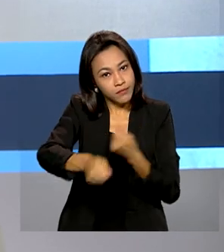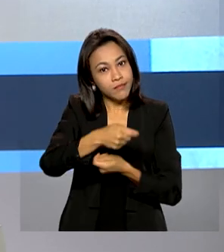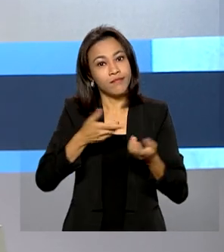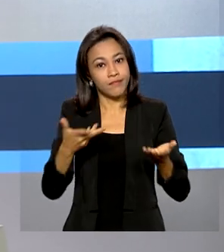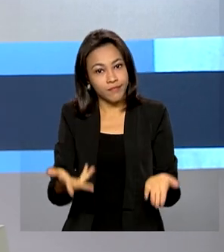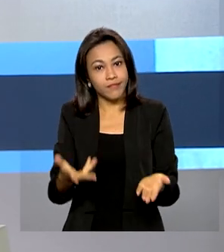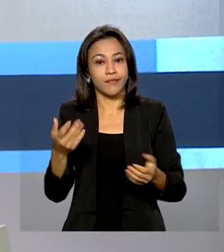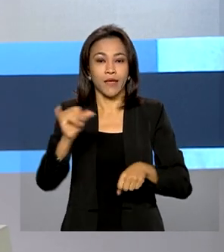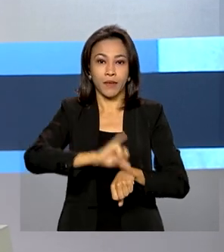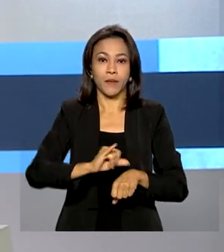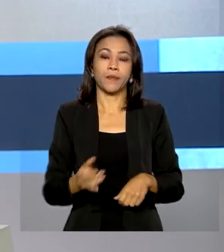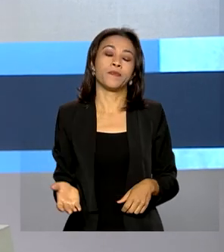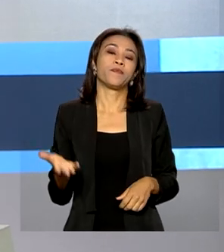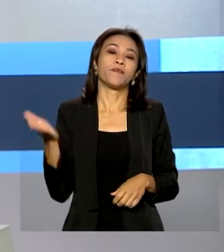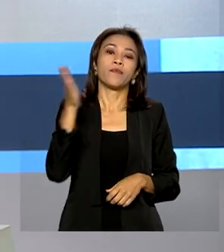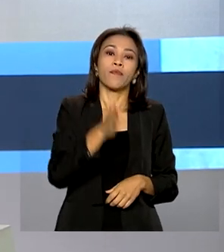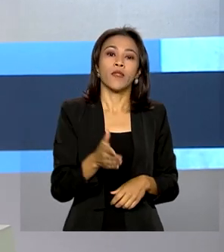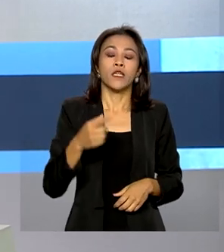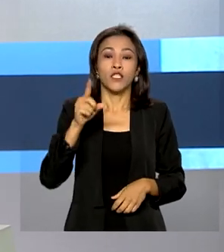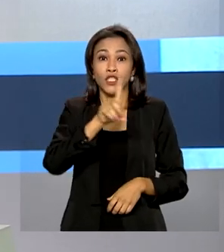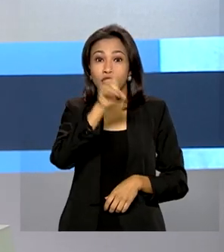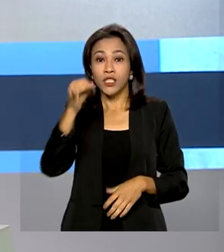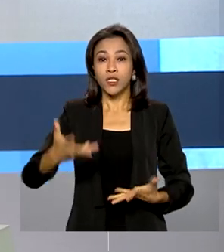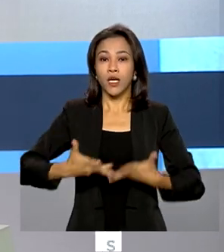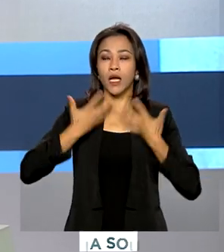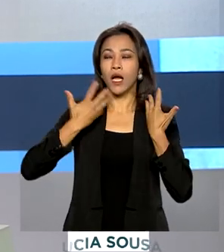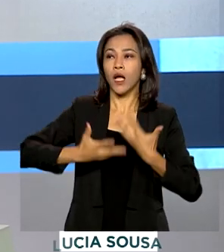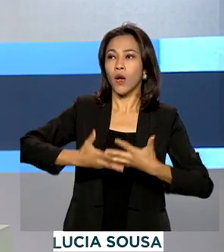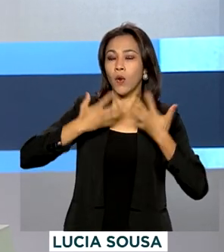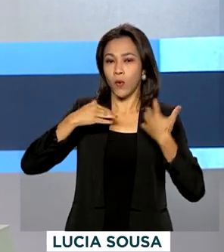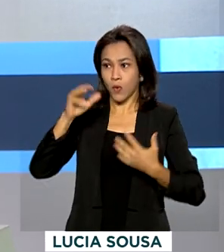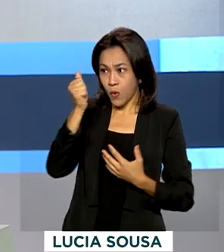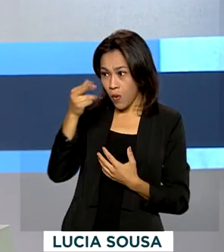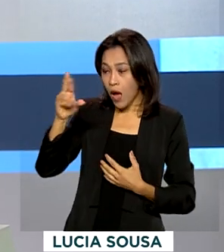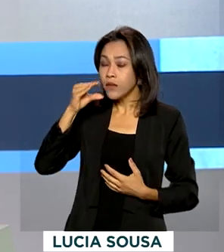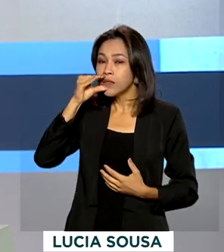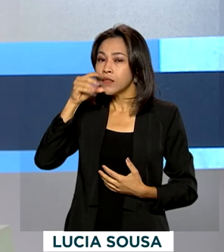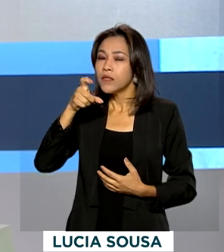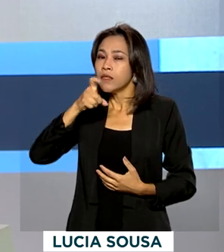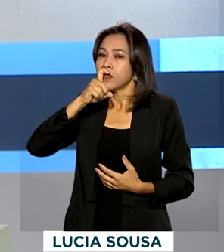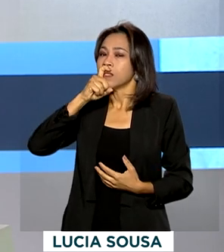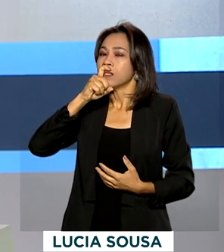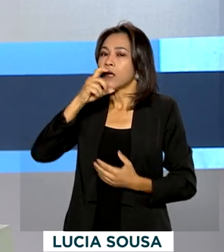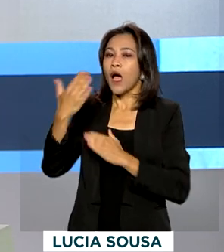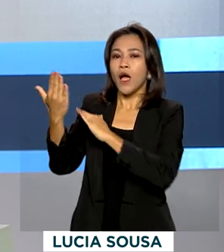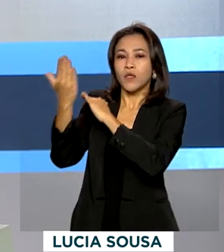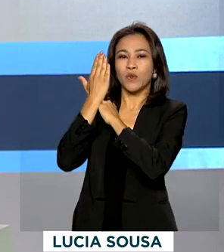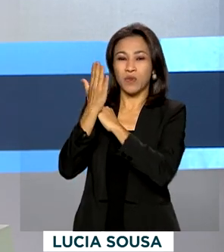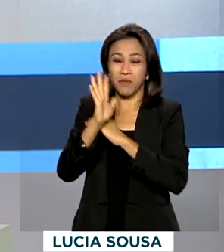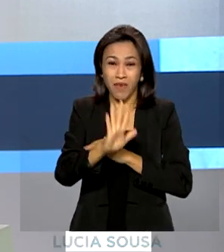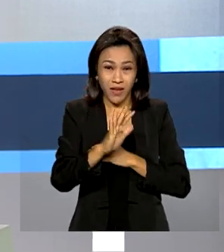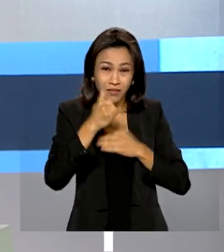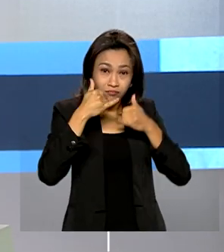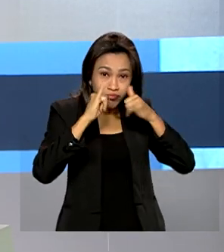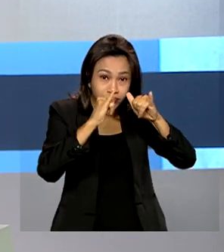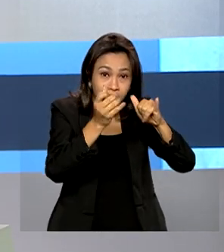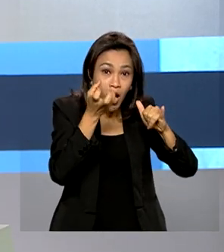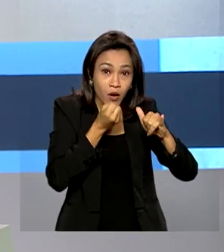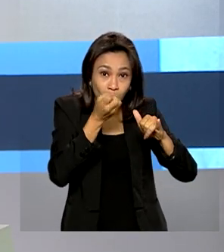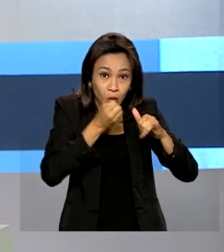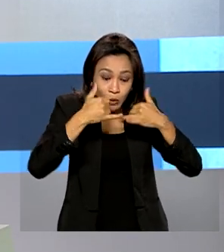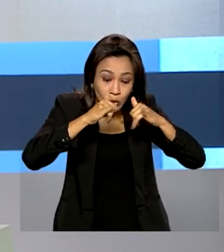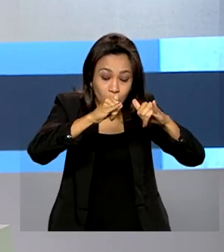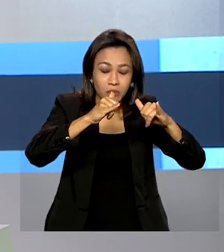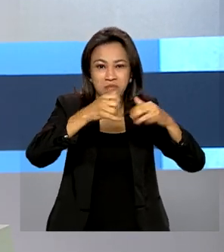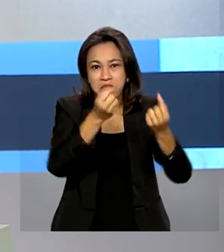Em dias de calorão, um ar-condicionado geladinho salva, né? Por outro lado, a conta de luz no fim do mês acaba